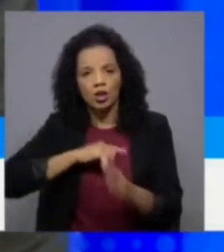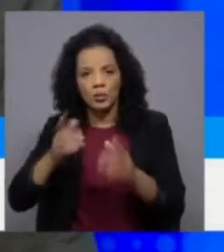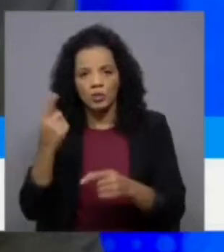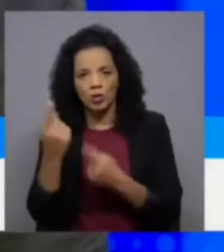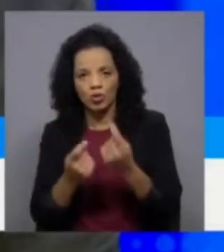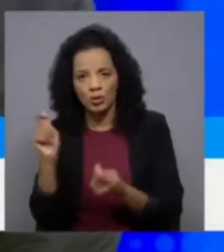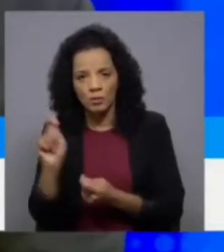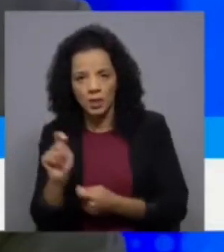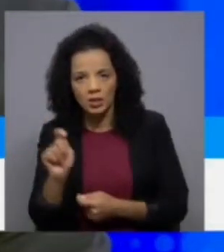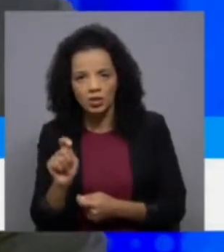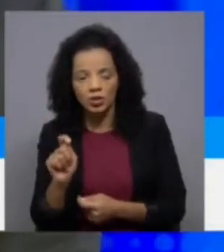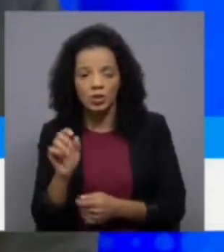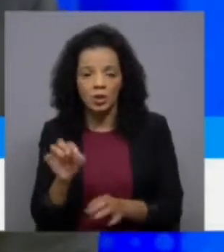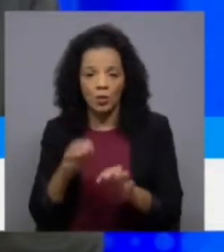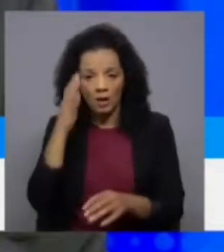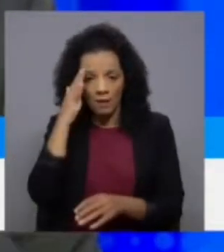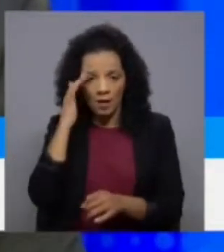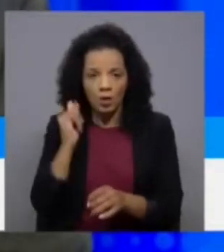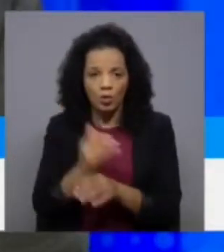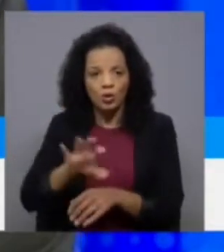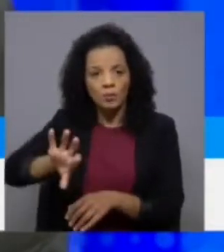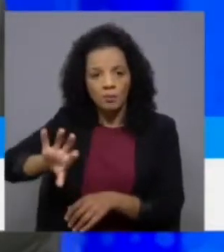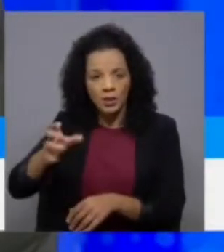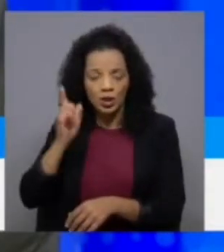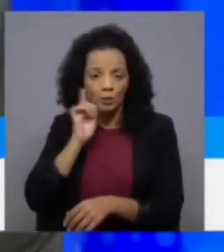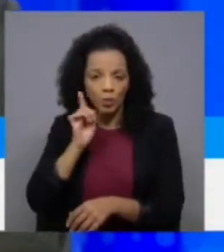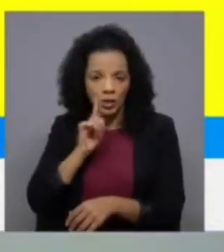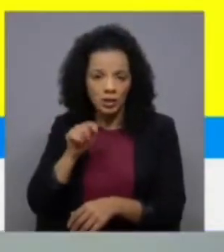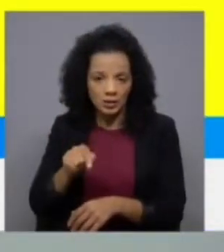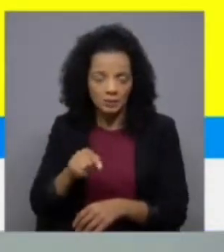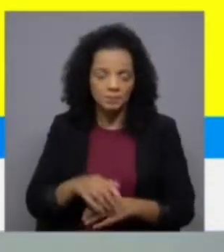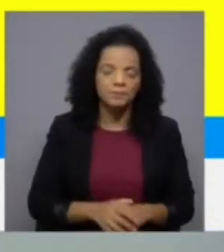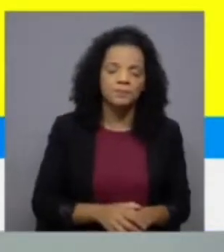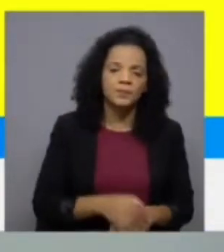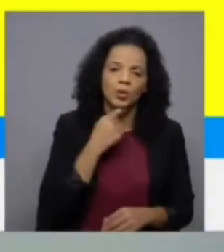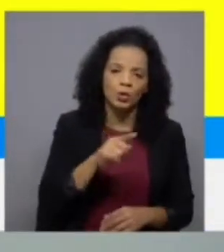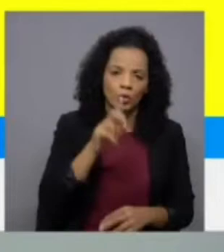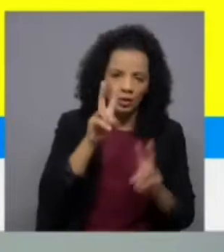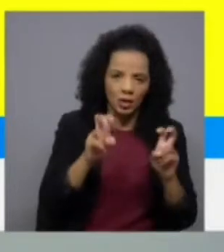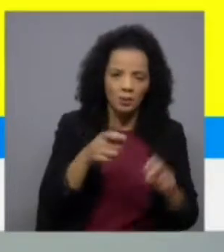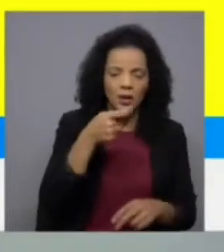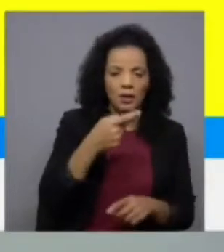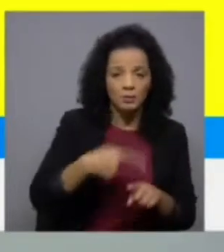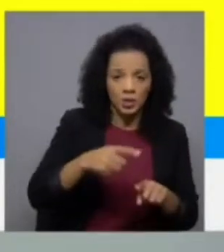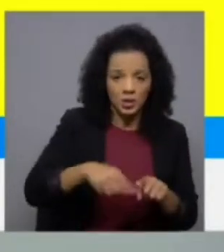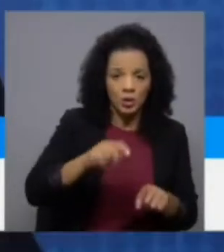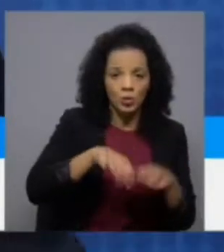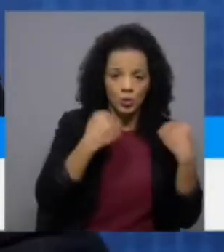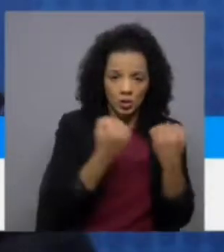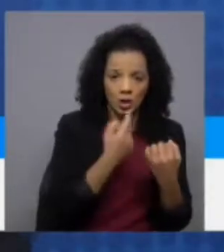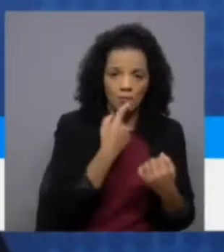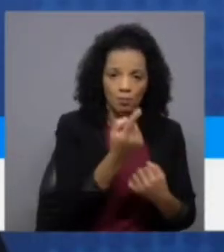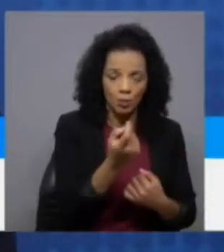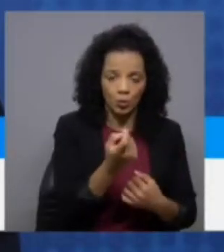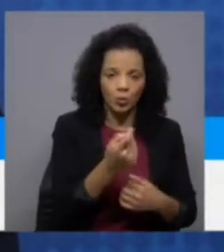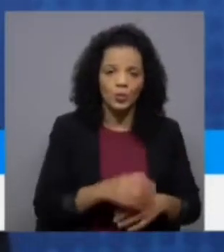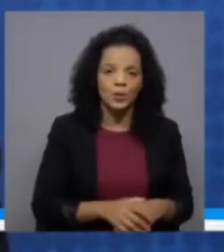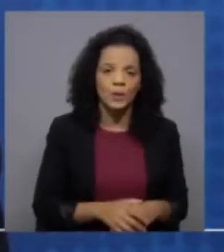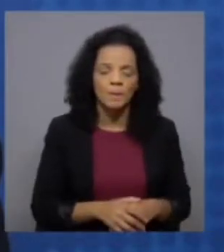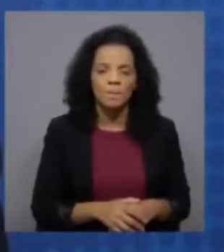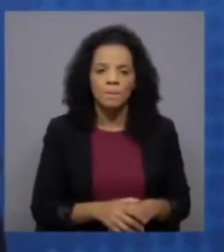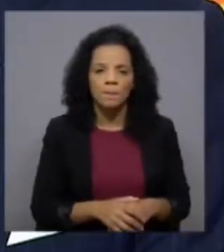meses isto tal como está previsto em outros países é importante para o nosso país Rui Rio a questão das prestações sociais eu pergunto-lhe se faz sentido